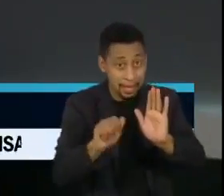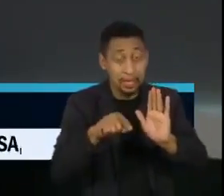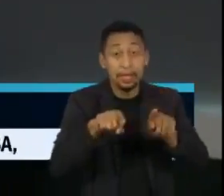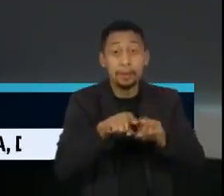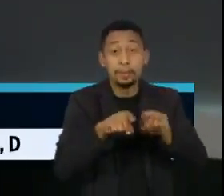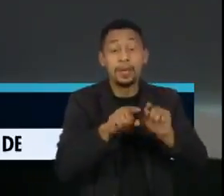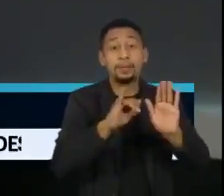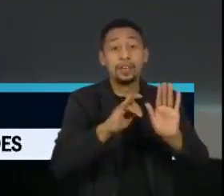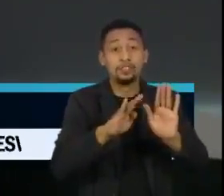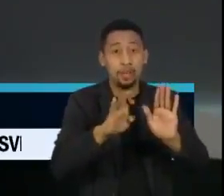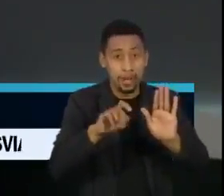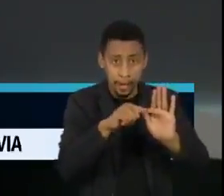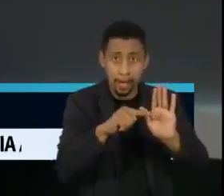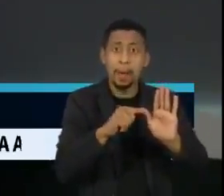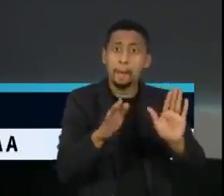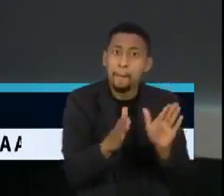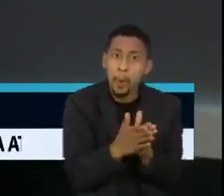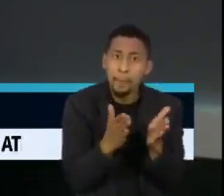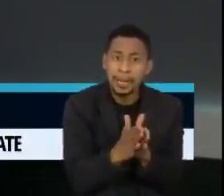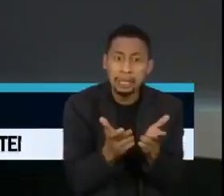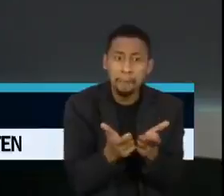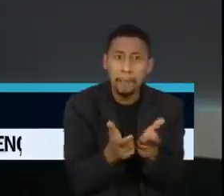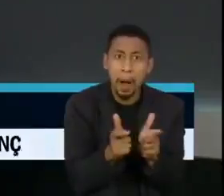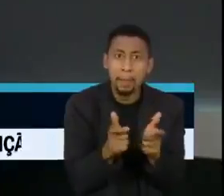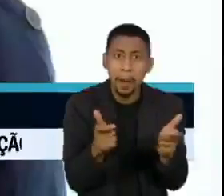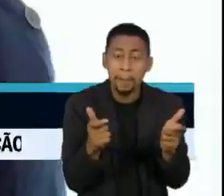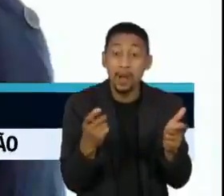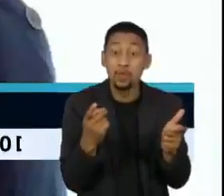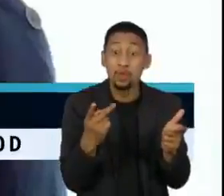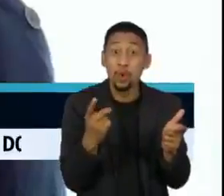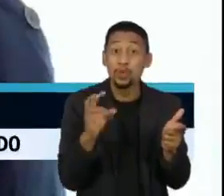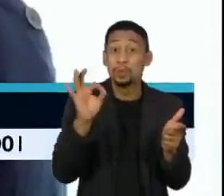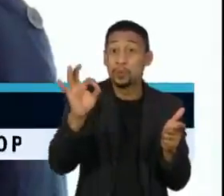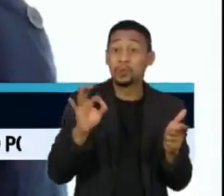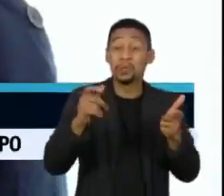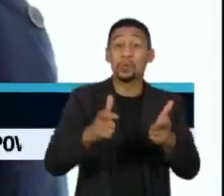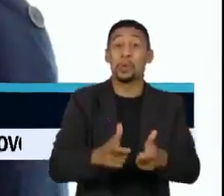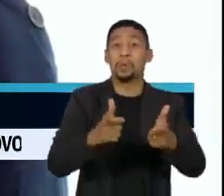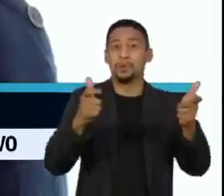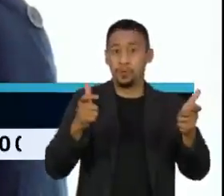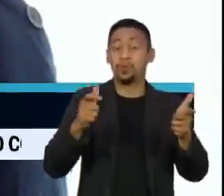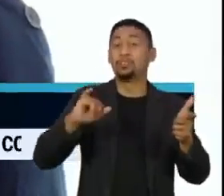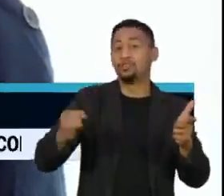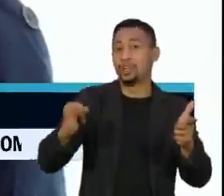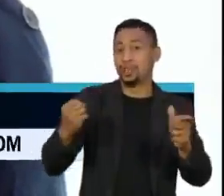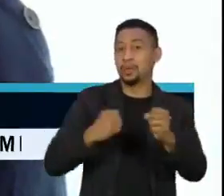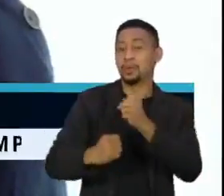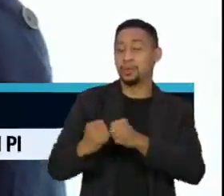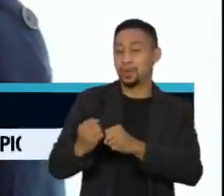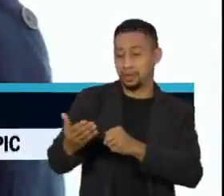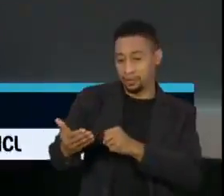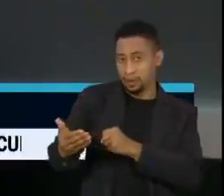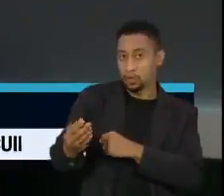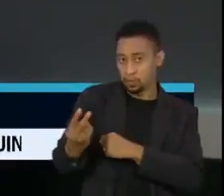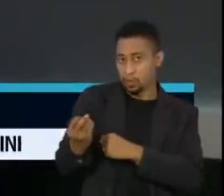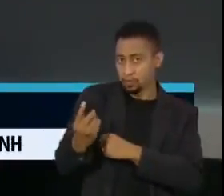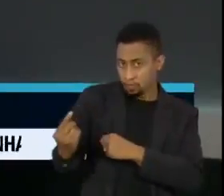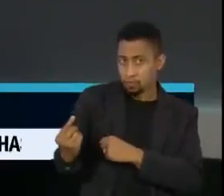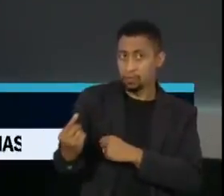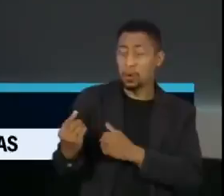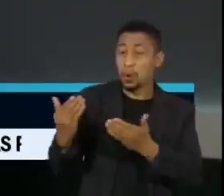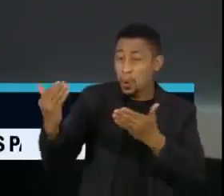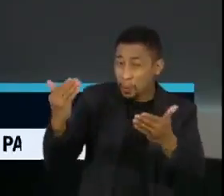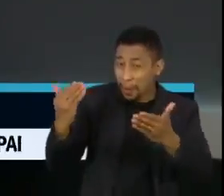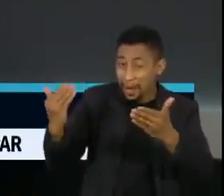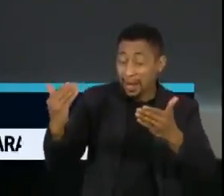pobreza no Brasil atingiu 12% dos brasileiros em janeiro de 2021, um patamar muito próximo ao de